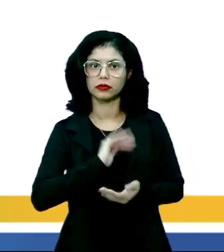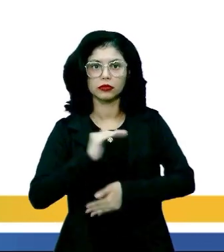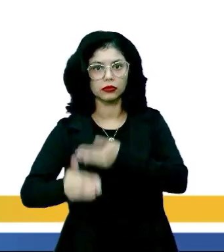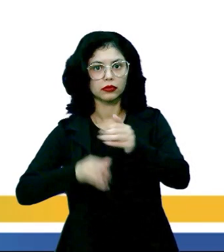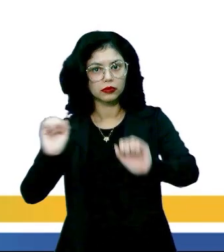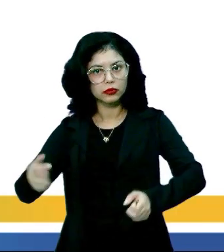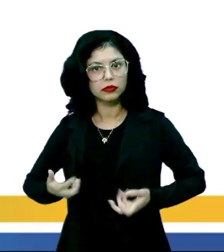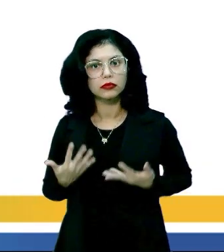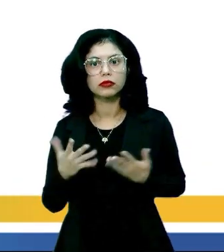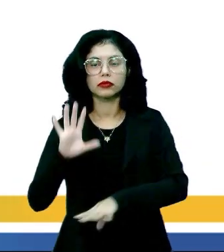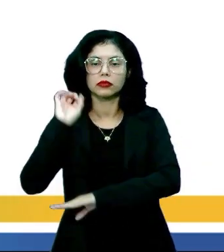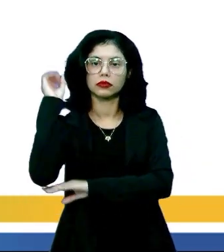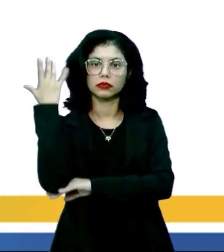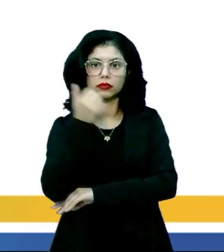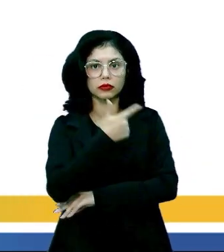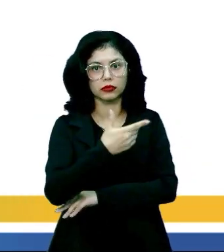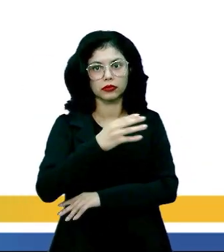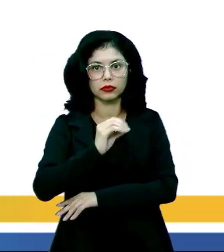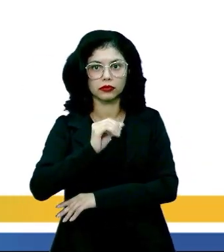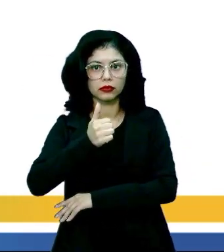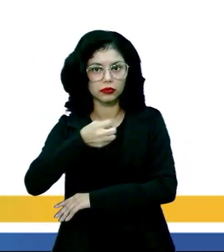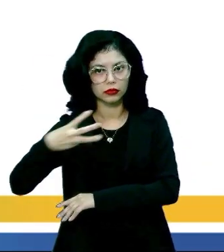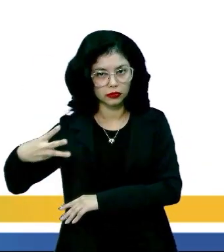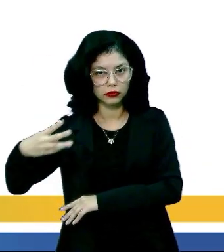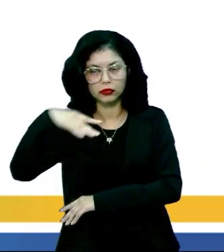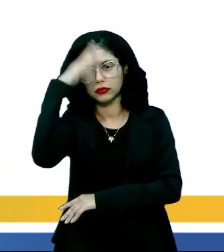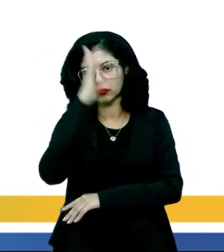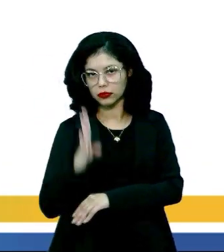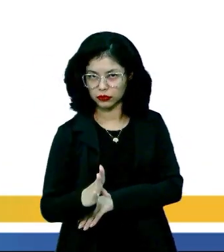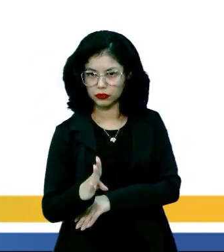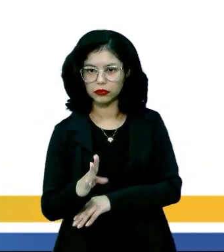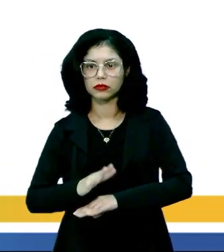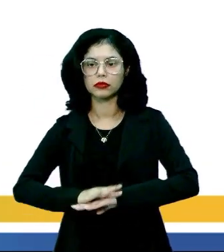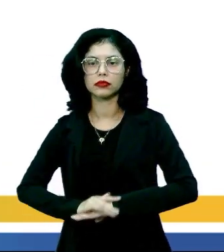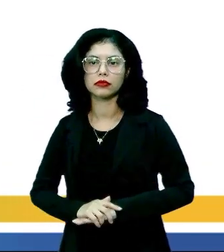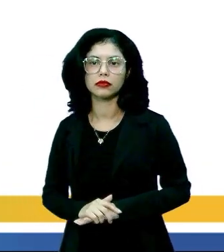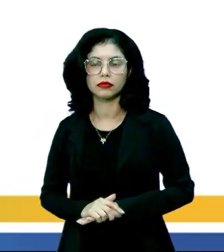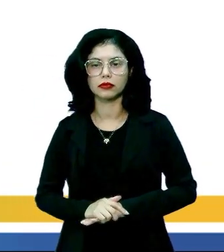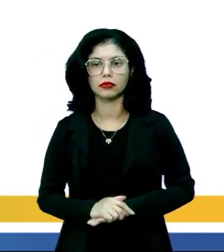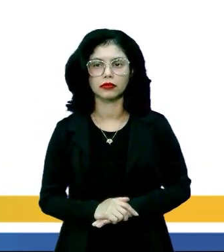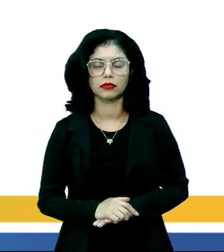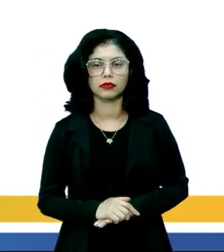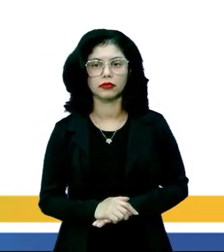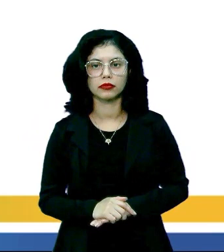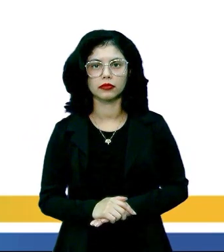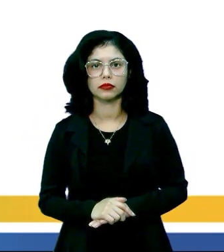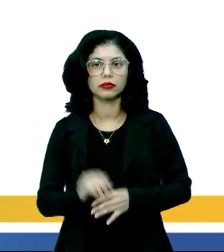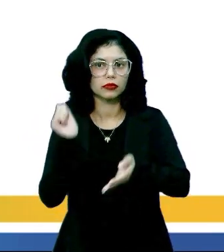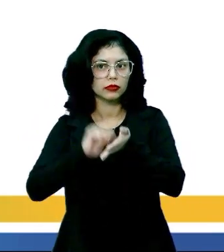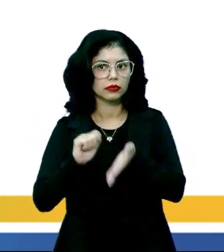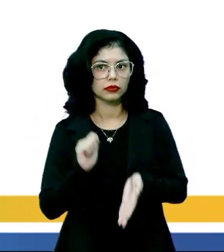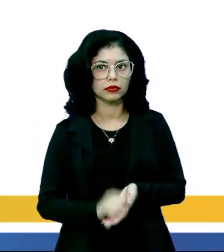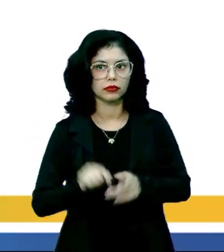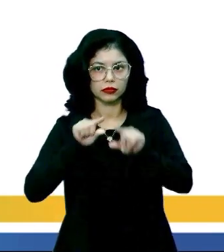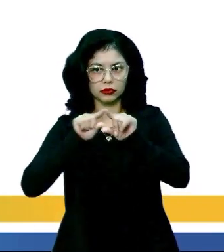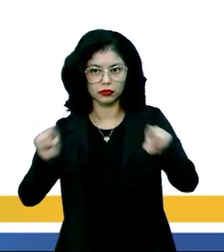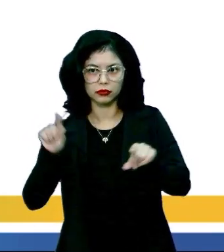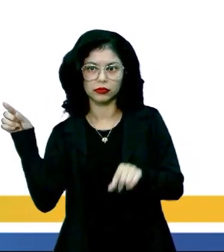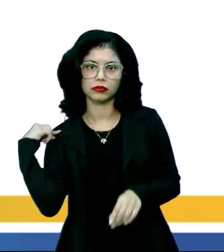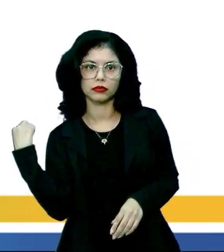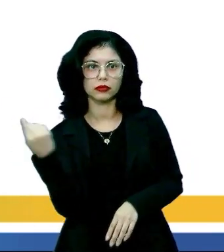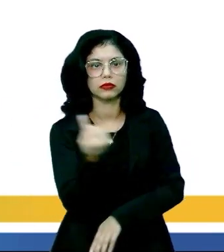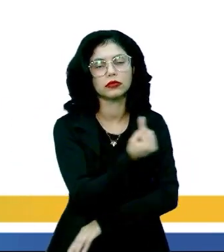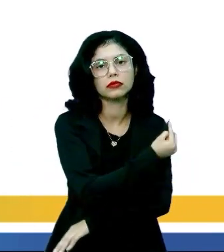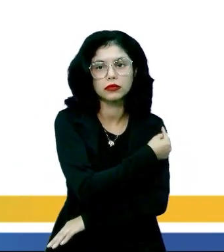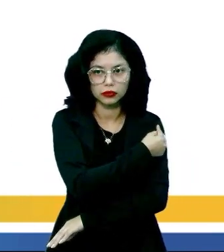tirada durante as manifestações que ocorreram no Brasil em 2013. A inscrição